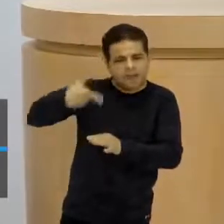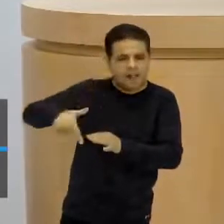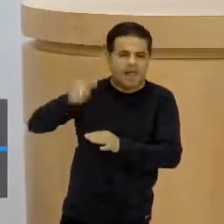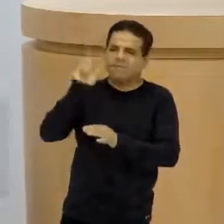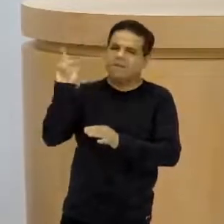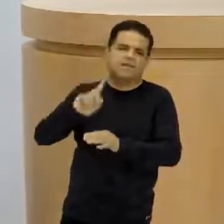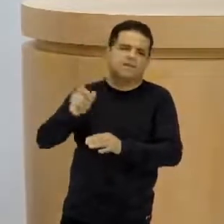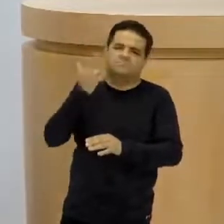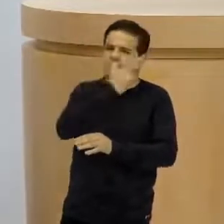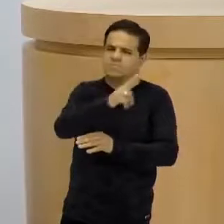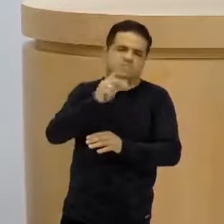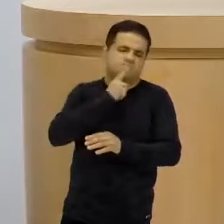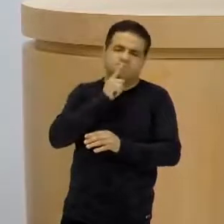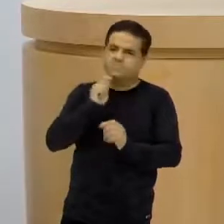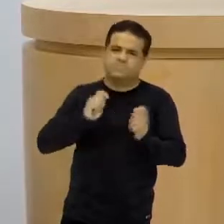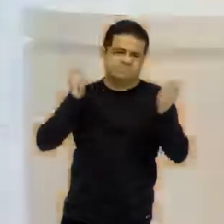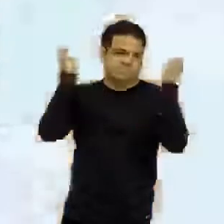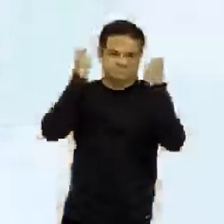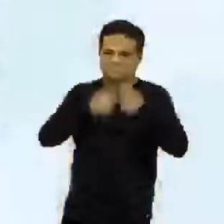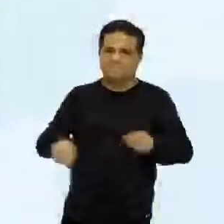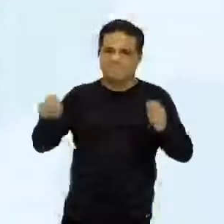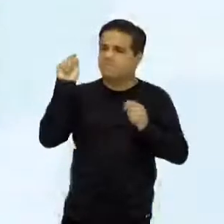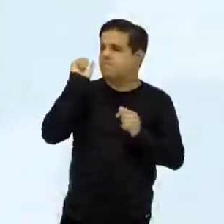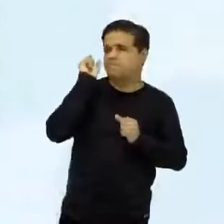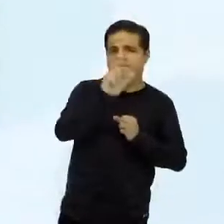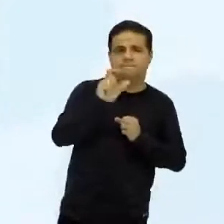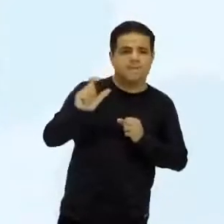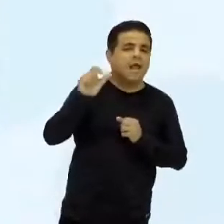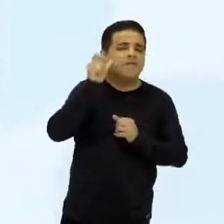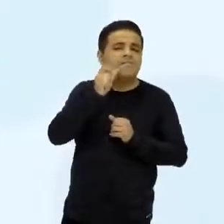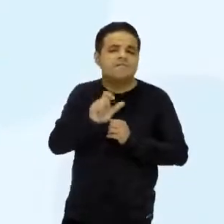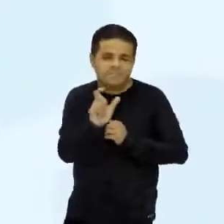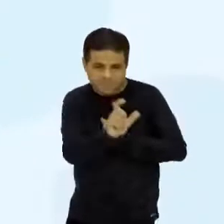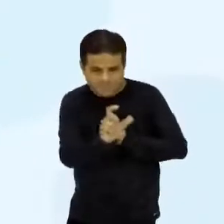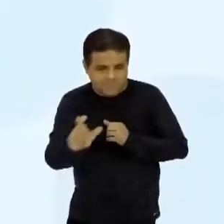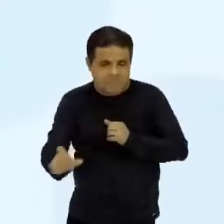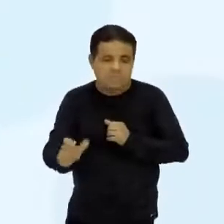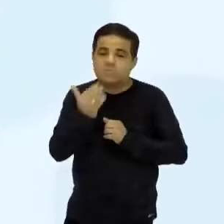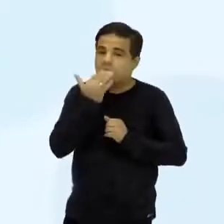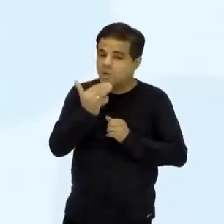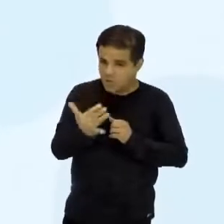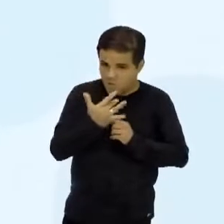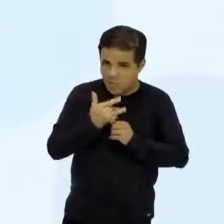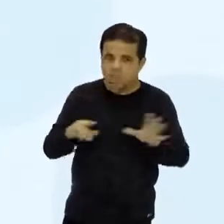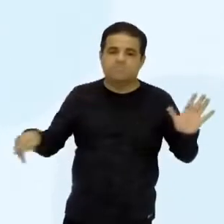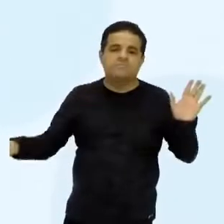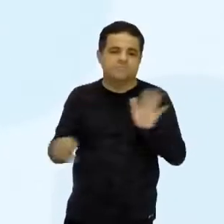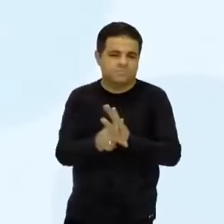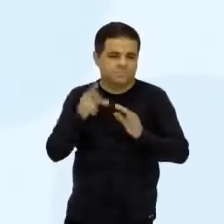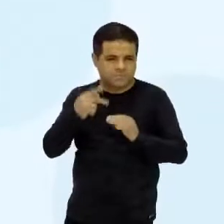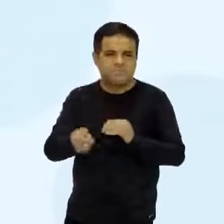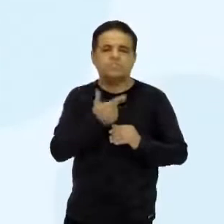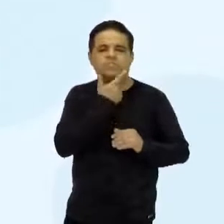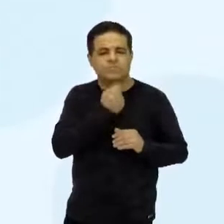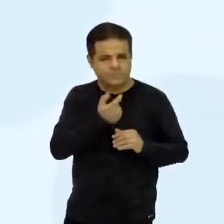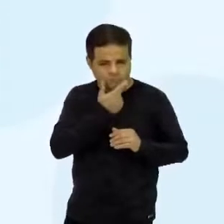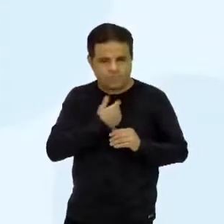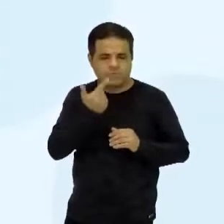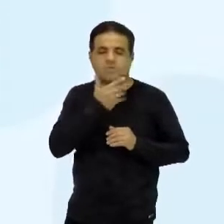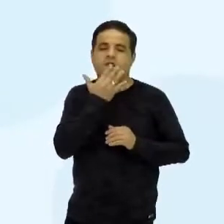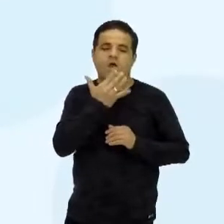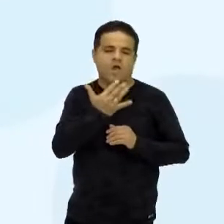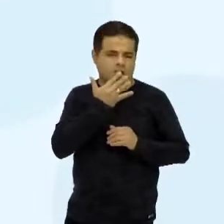Vamos lá, que eu coloquei as palavras femininas com uma cor específica, e as masculinas com uma cor